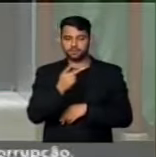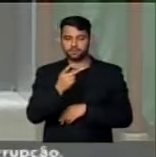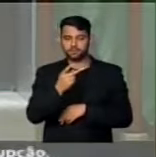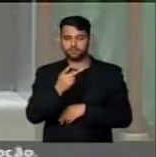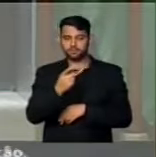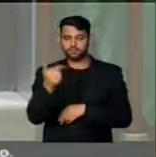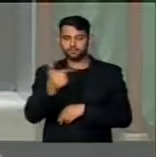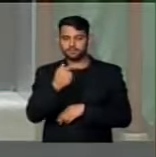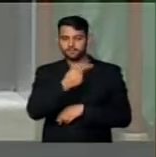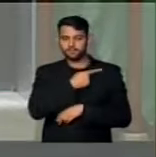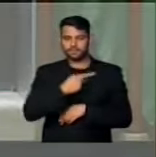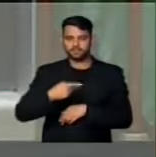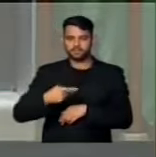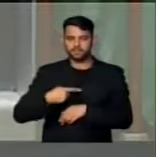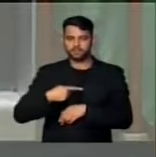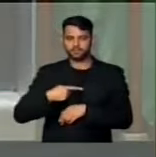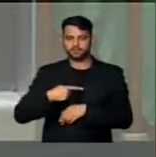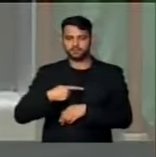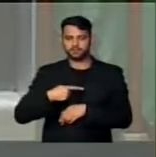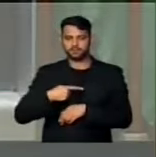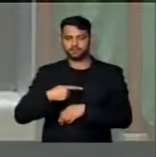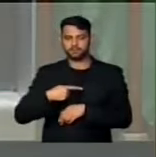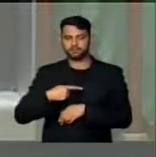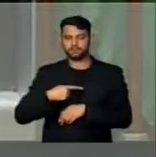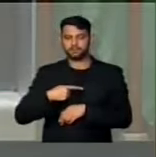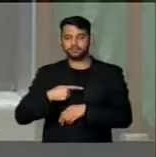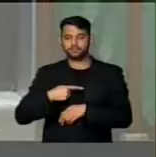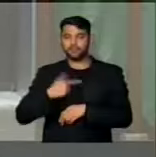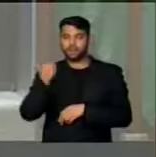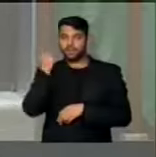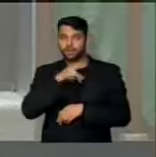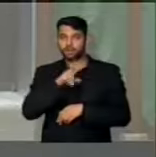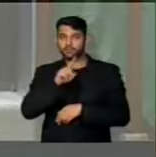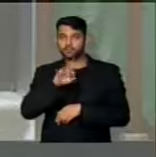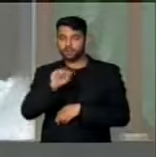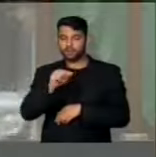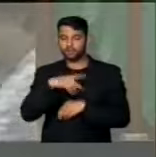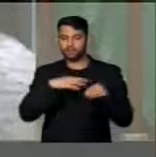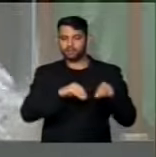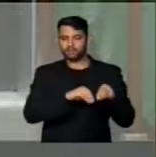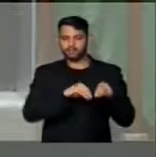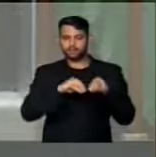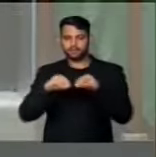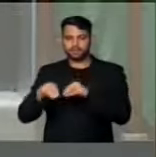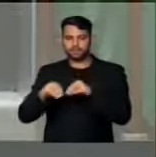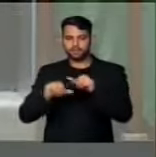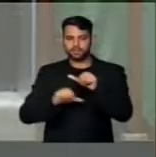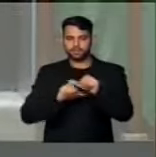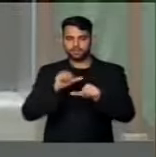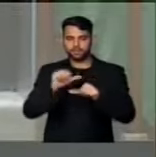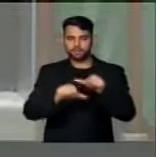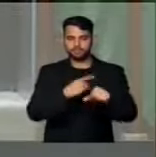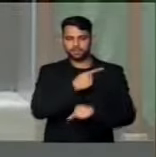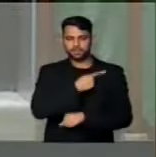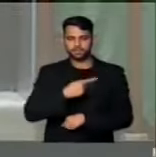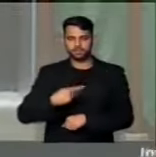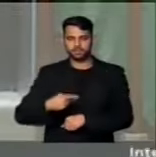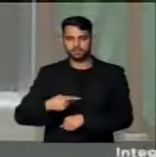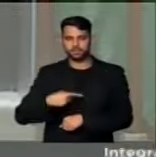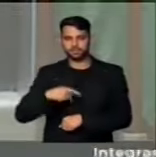vice-presidente da República e candidato à transição para virar presidente